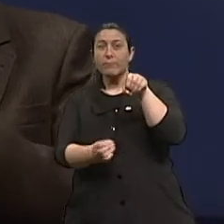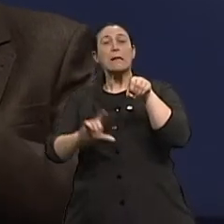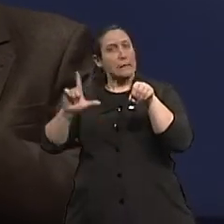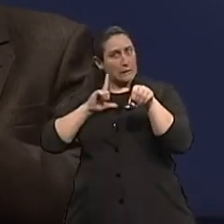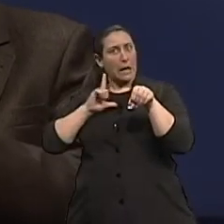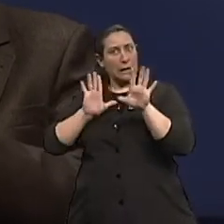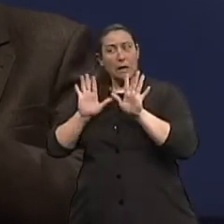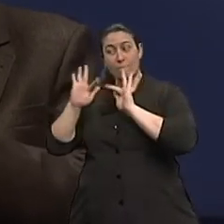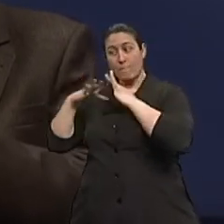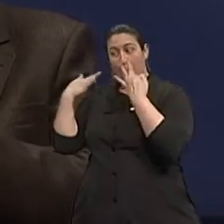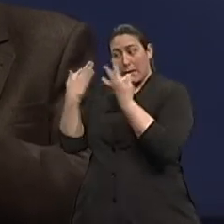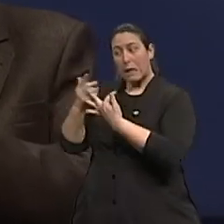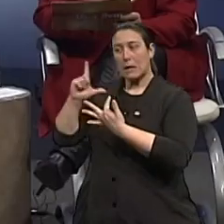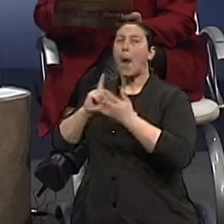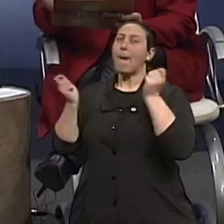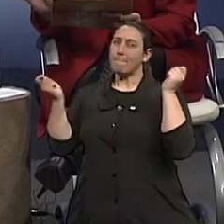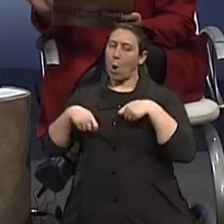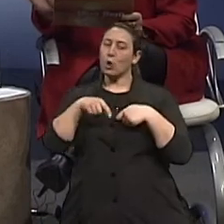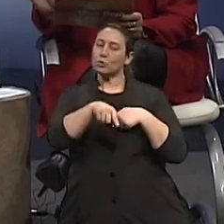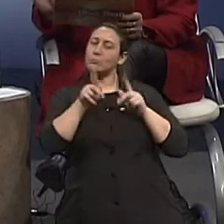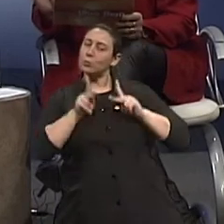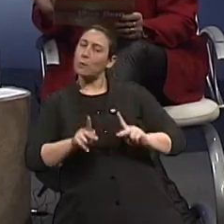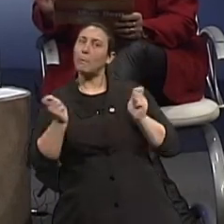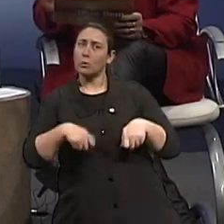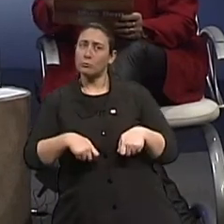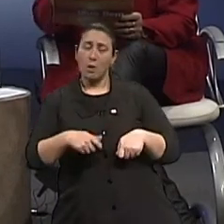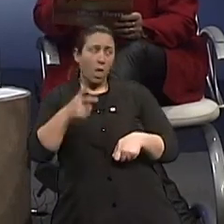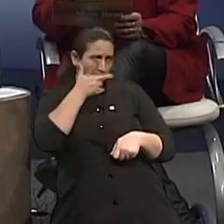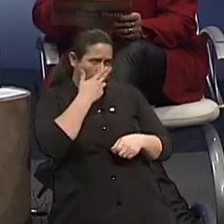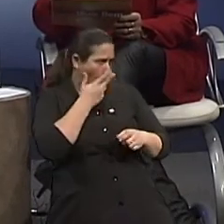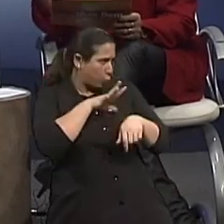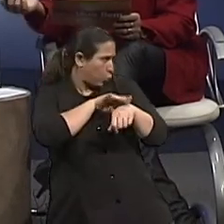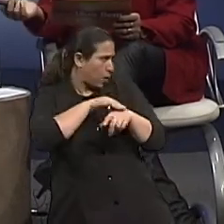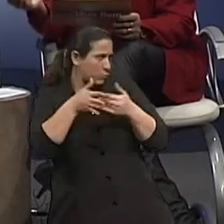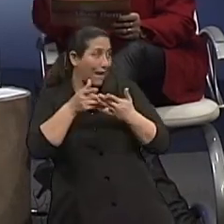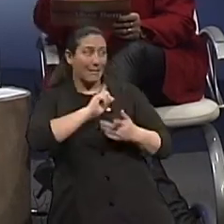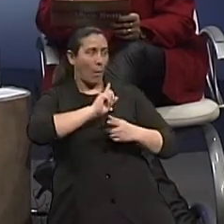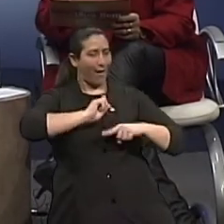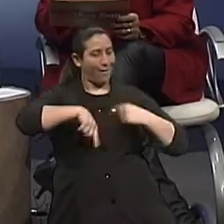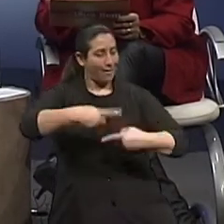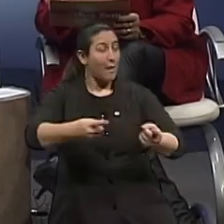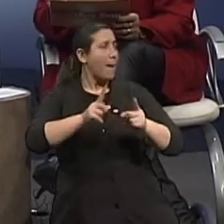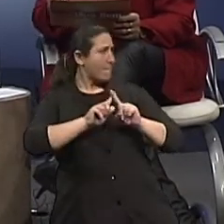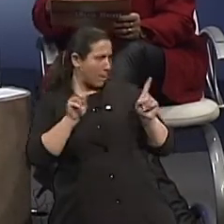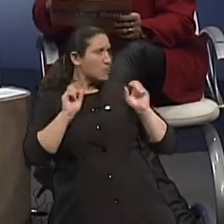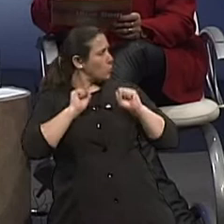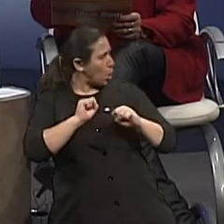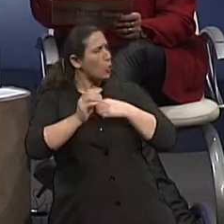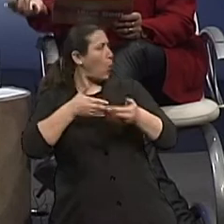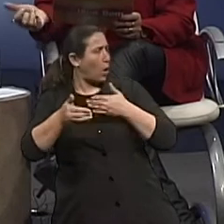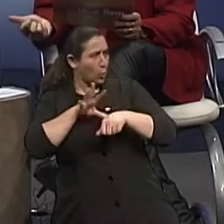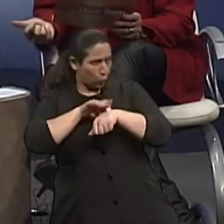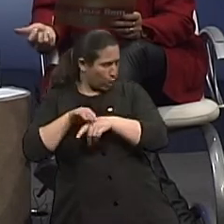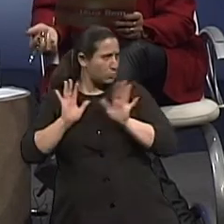um risco aumentado. Como muitas doenças. Não quer dizer que seja hereditário, não vamos confundir, né? Mas